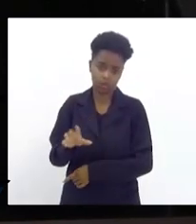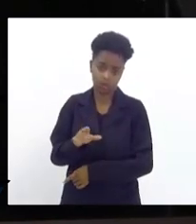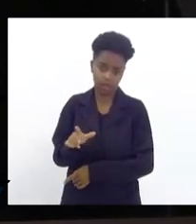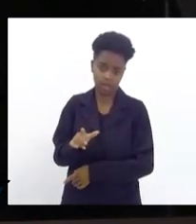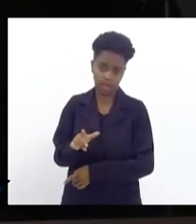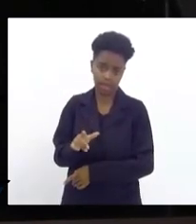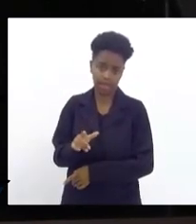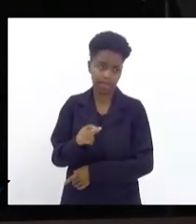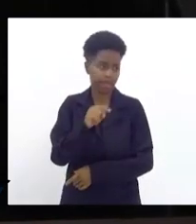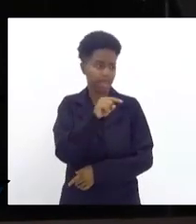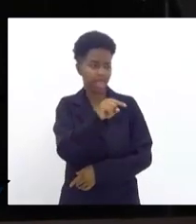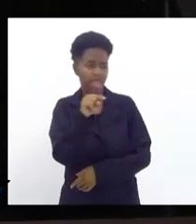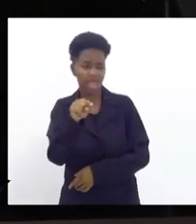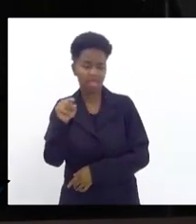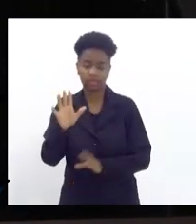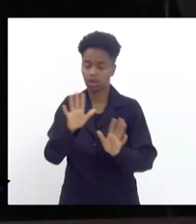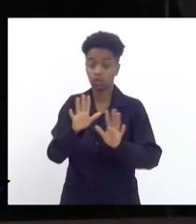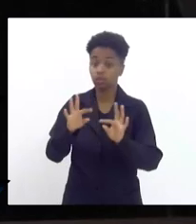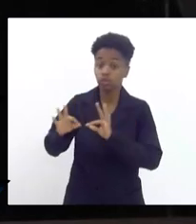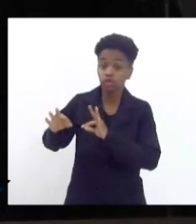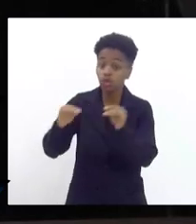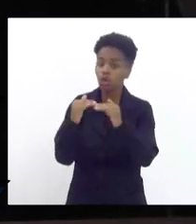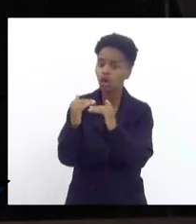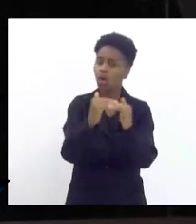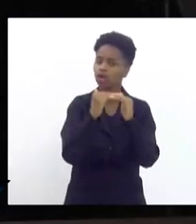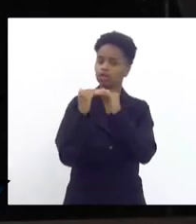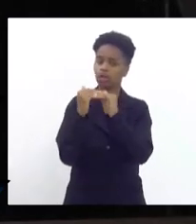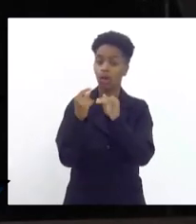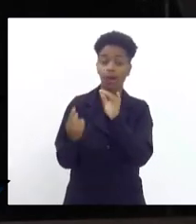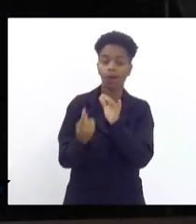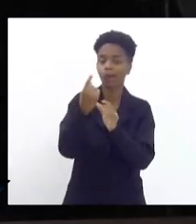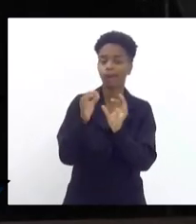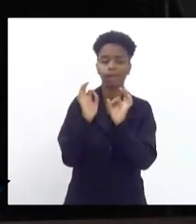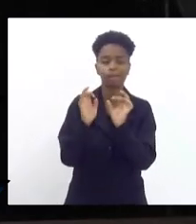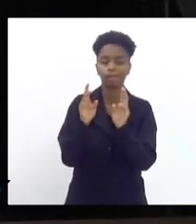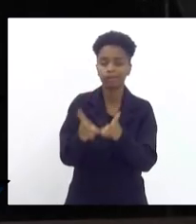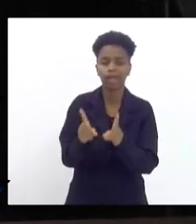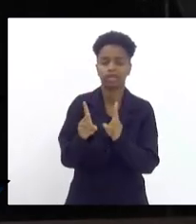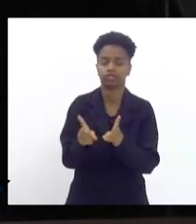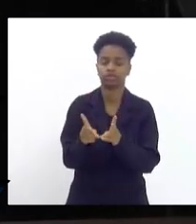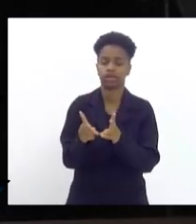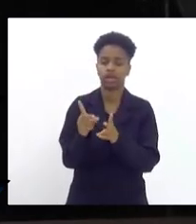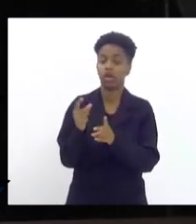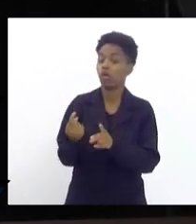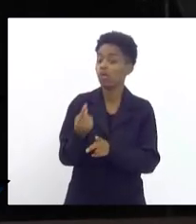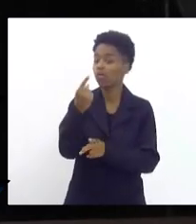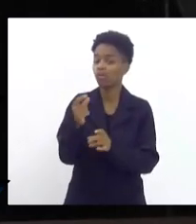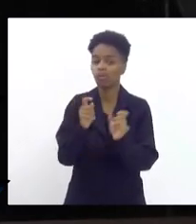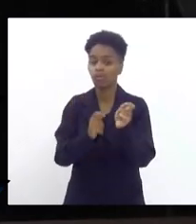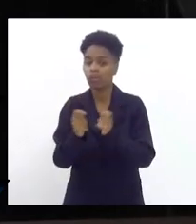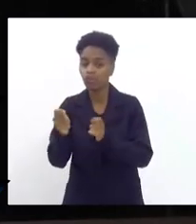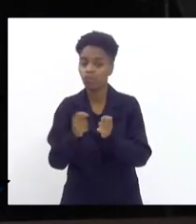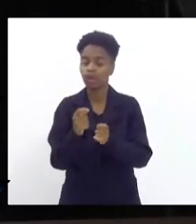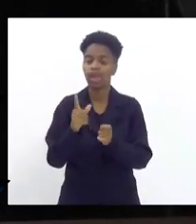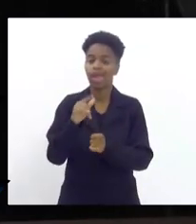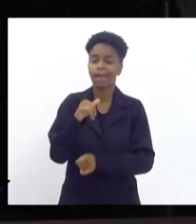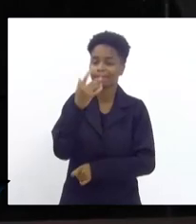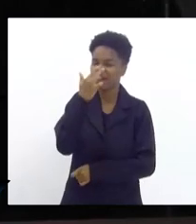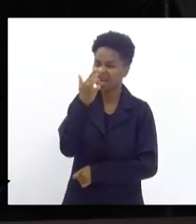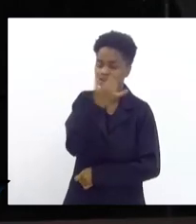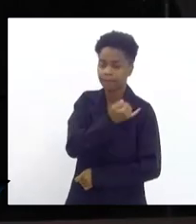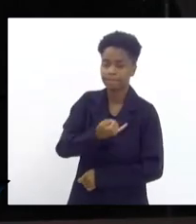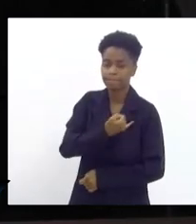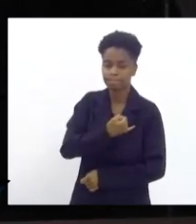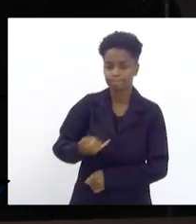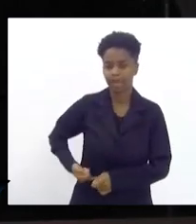saneamento é tudo a mesma coisa é um aglomerado só é um poder econômico único imperialista que comanda